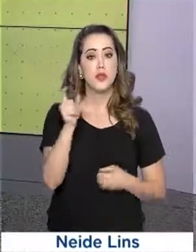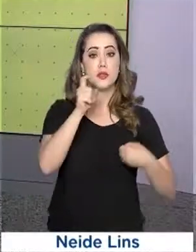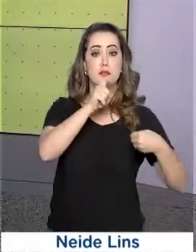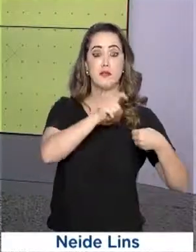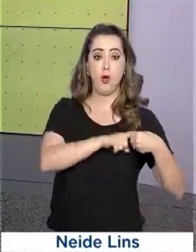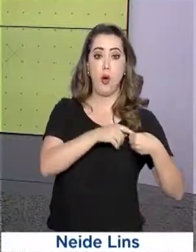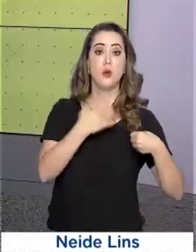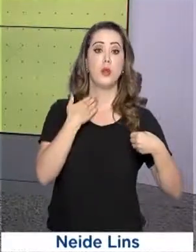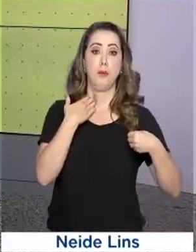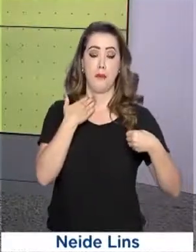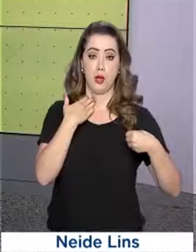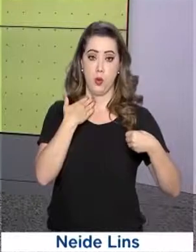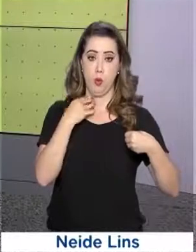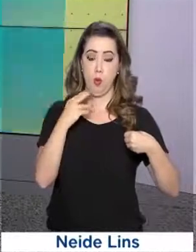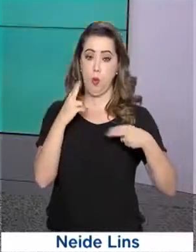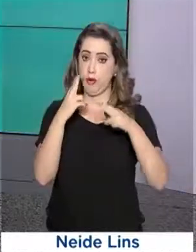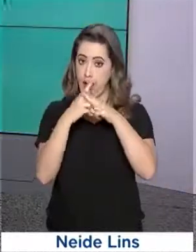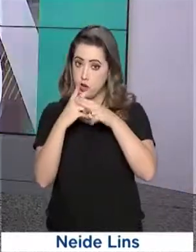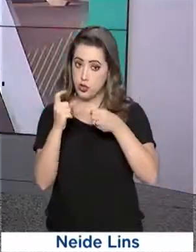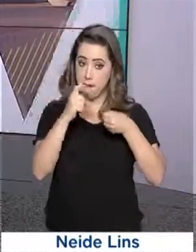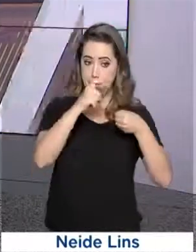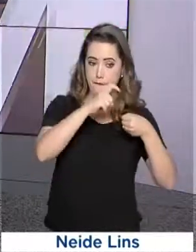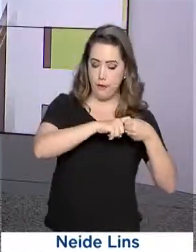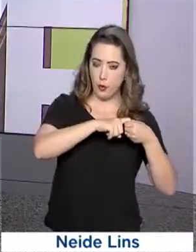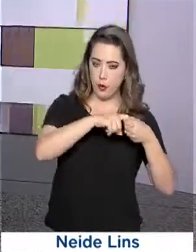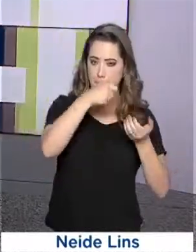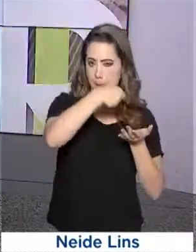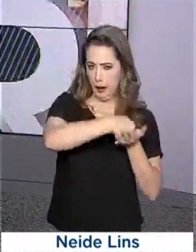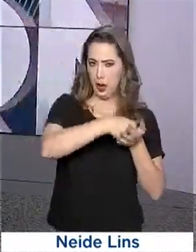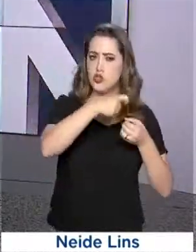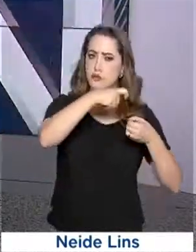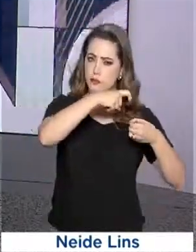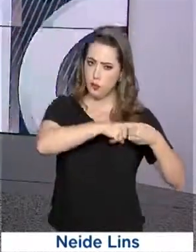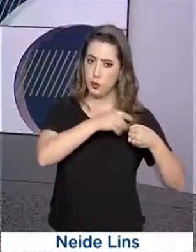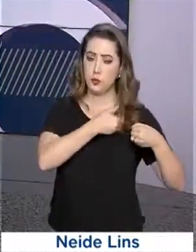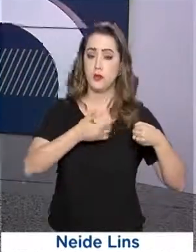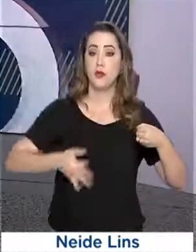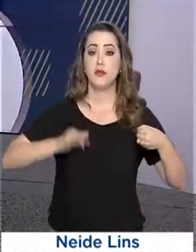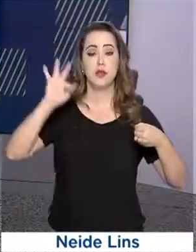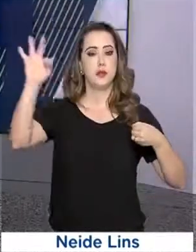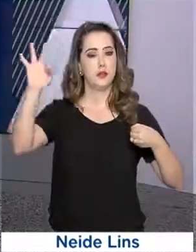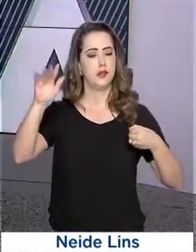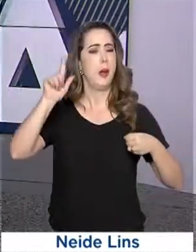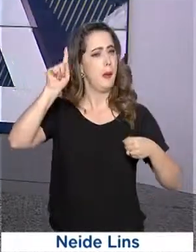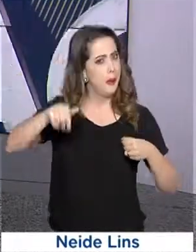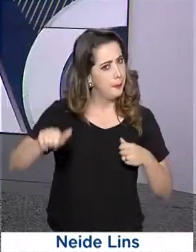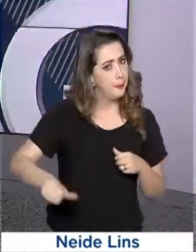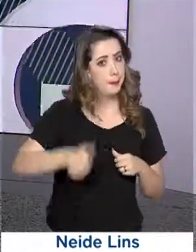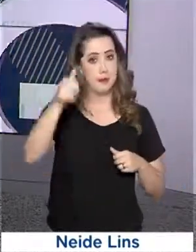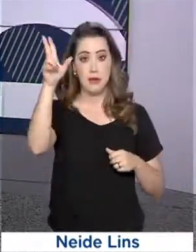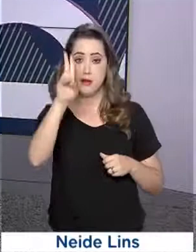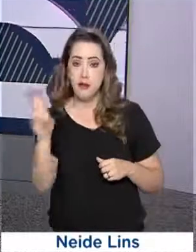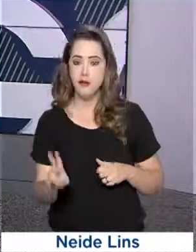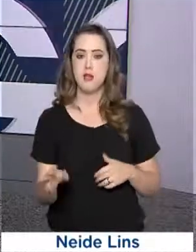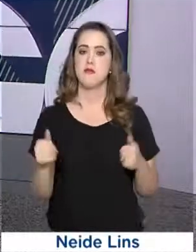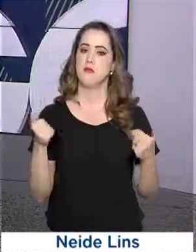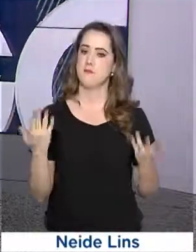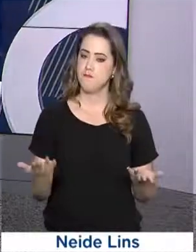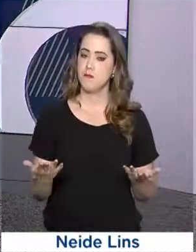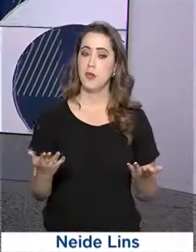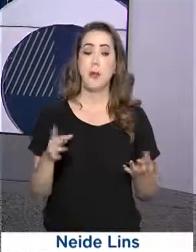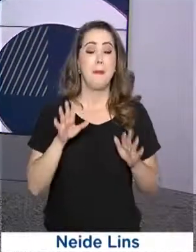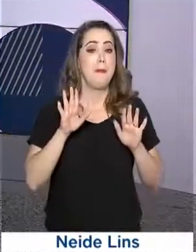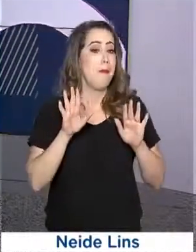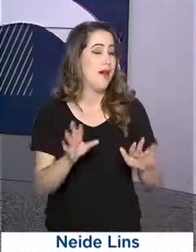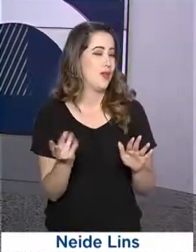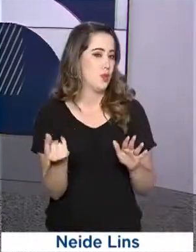pela Caixa Econômica Federal aos cofres públicos. Essa é a primeira vez na história do banco que isso acontece. E o dinheiro não pode ser